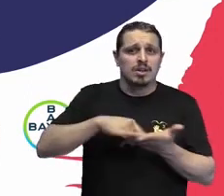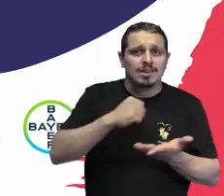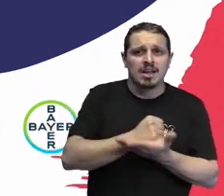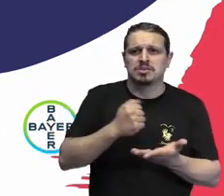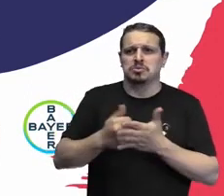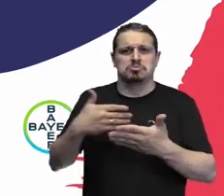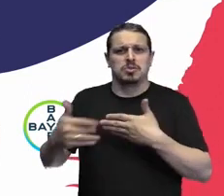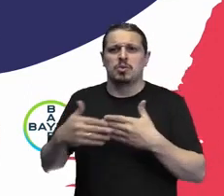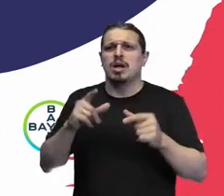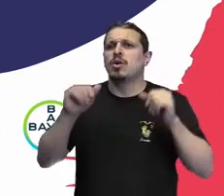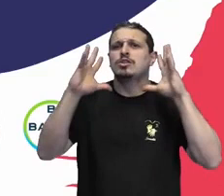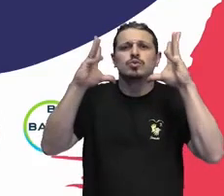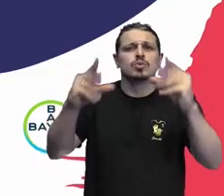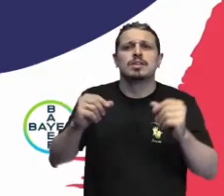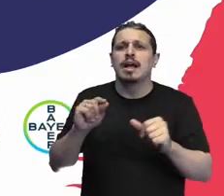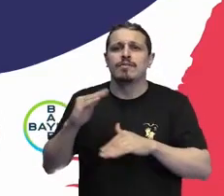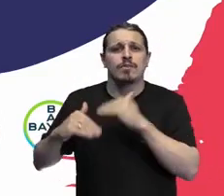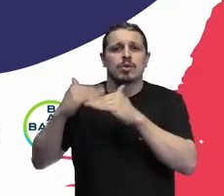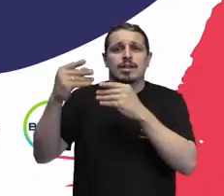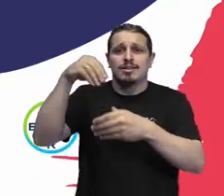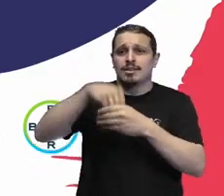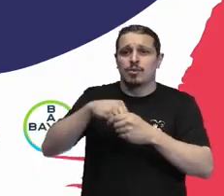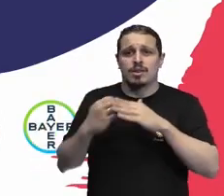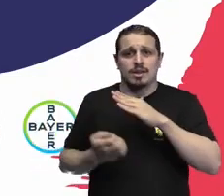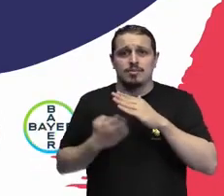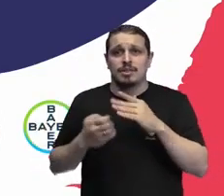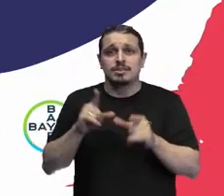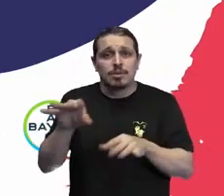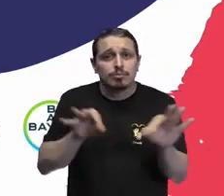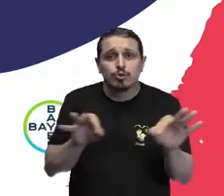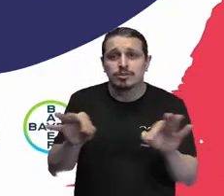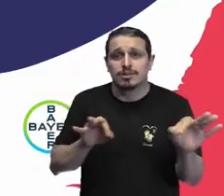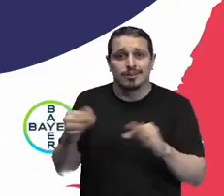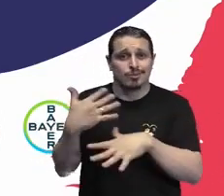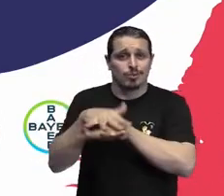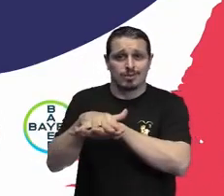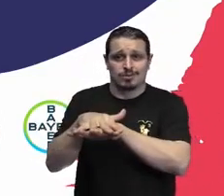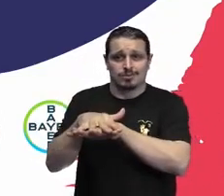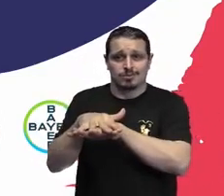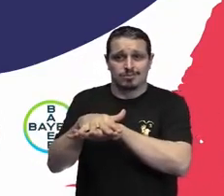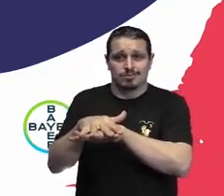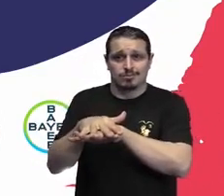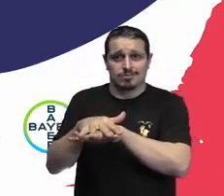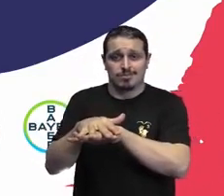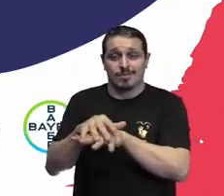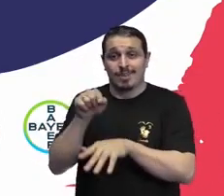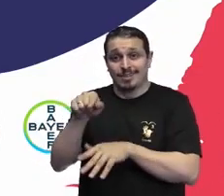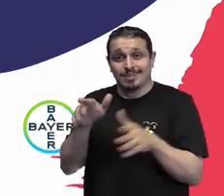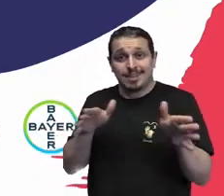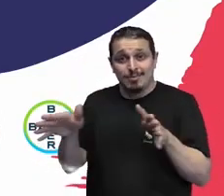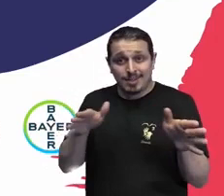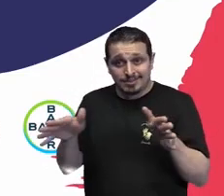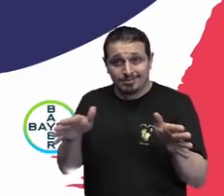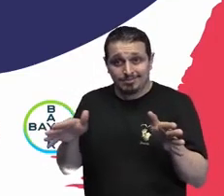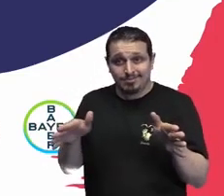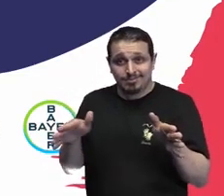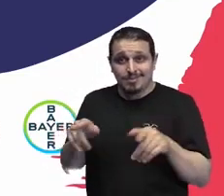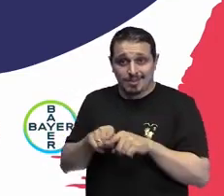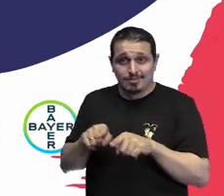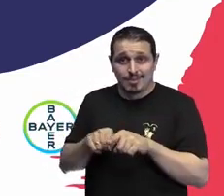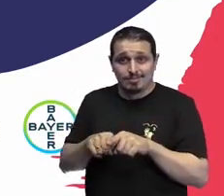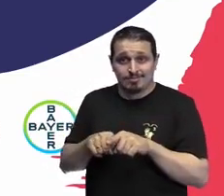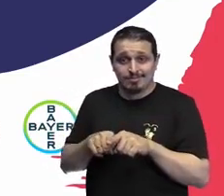processos internos dentro da minha organização que sejam inclusivos e que sejam acessíveis. Então, acho que esse é um ciclo importante